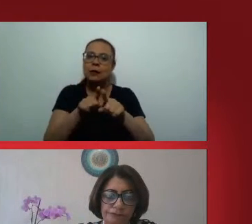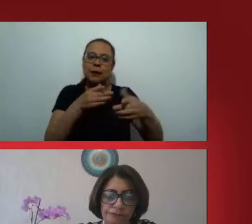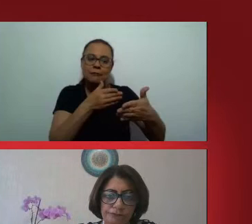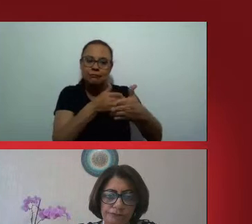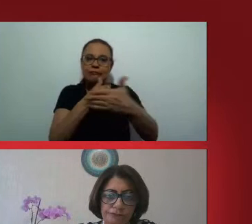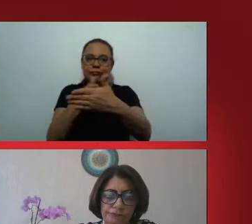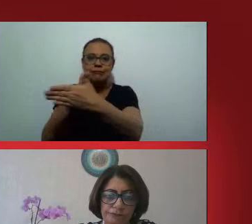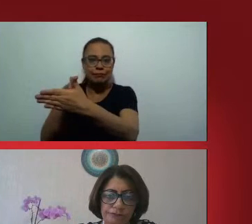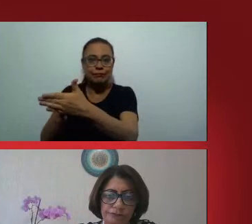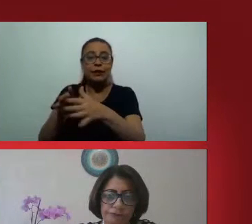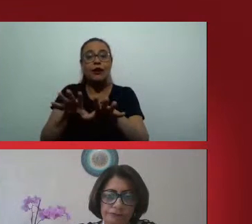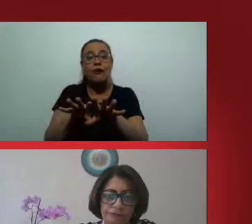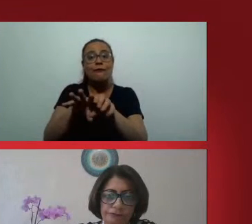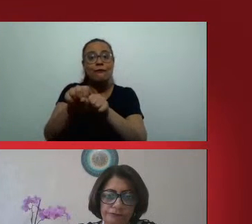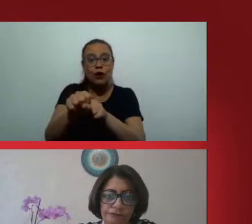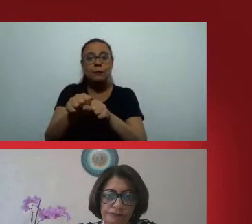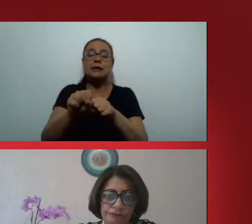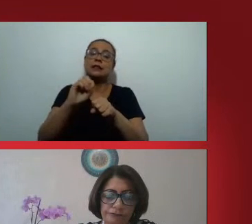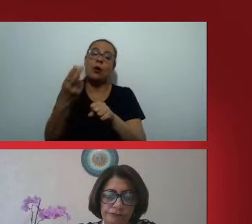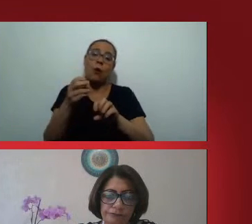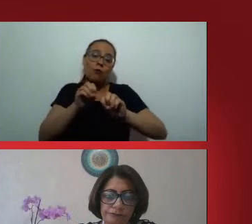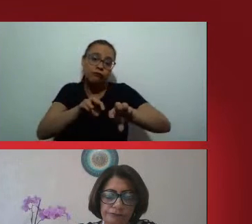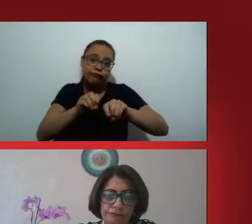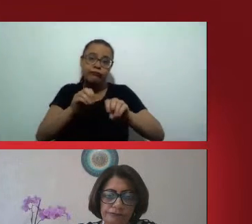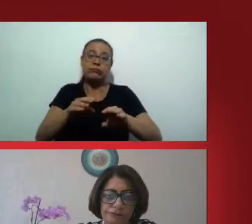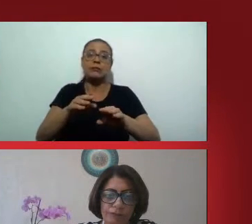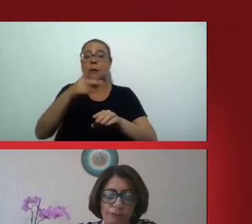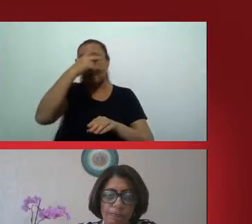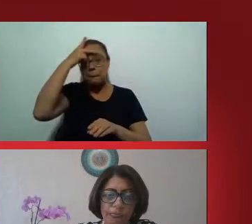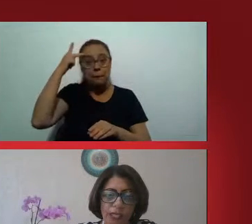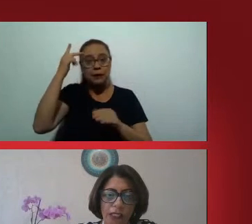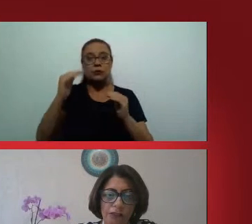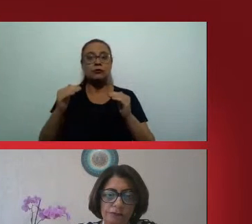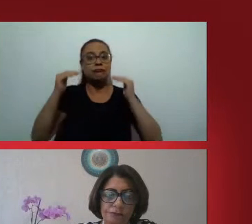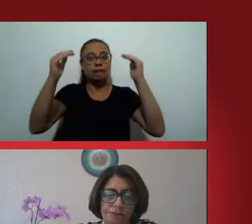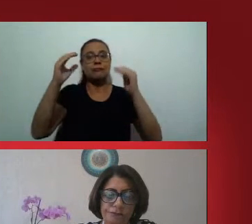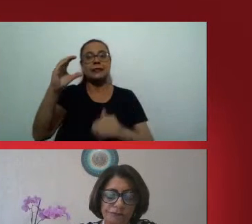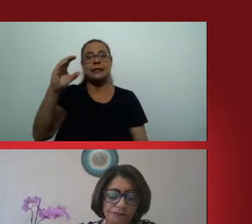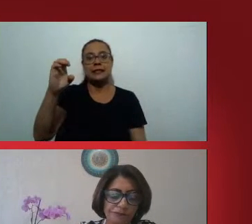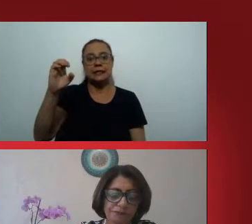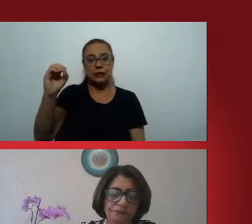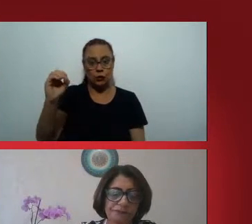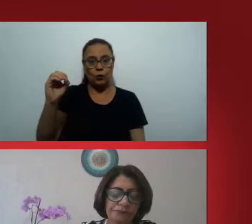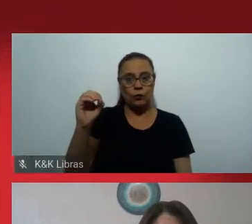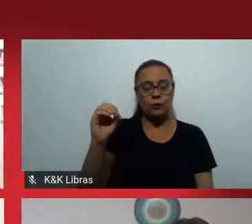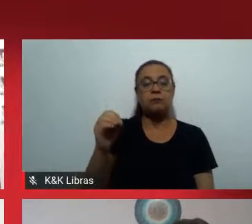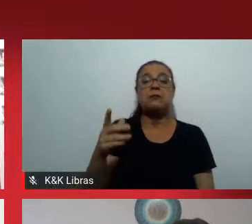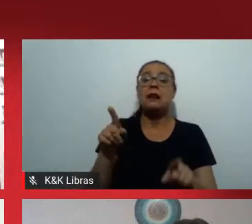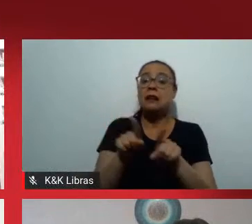obstáculos na formação de CEO, e pegando também um pouco do que foi discutido no painel anterior, a gente consegue,